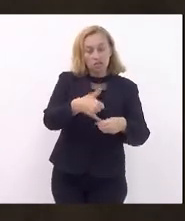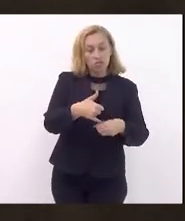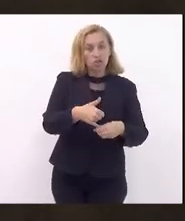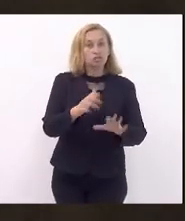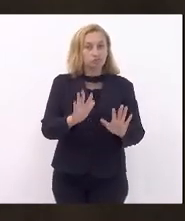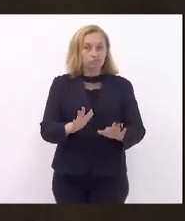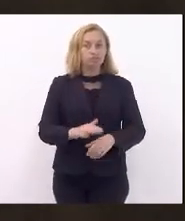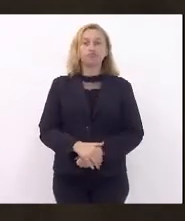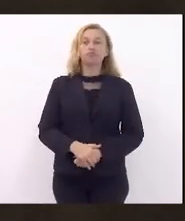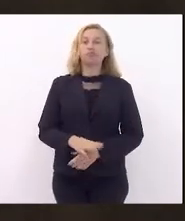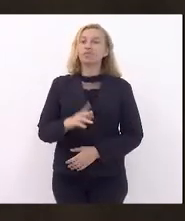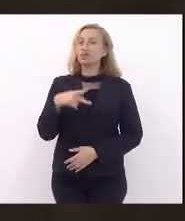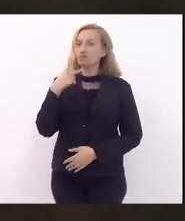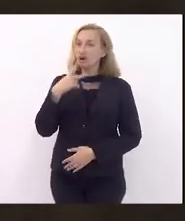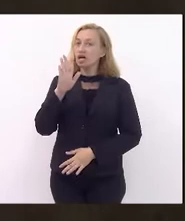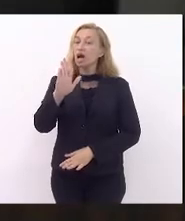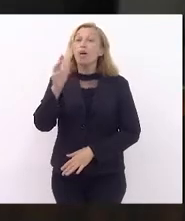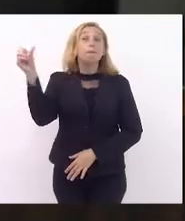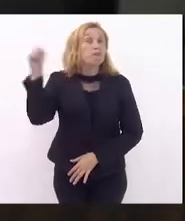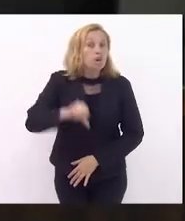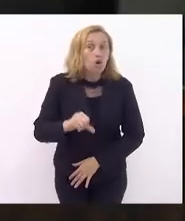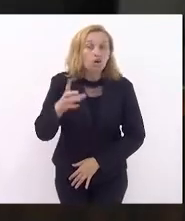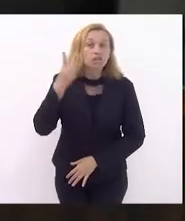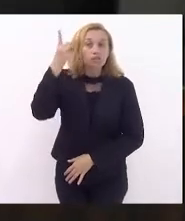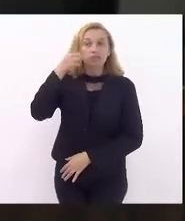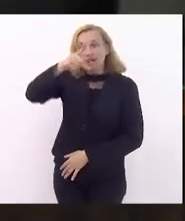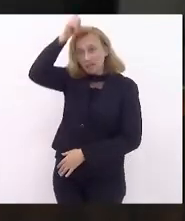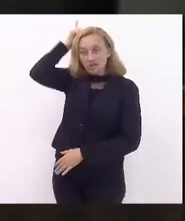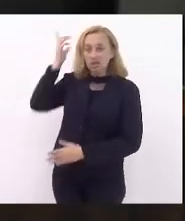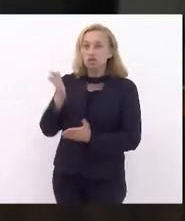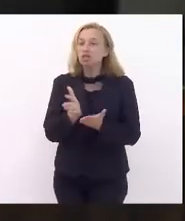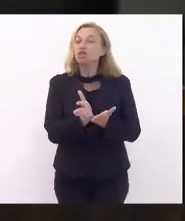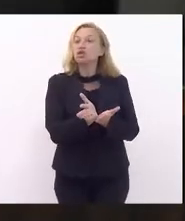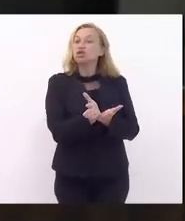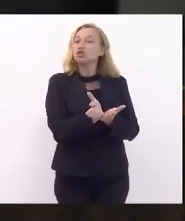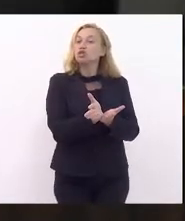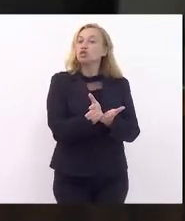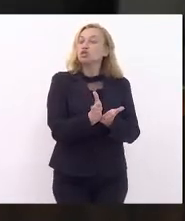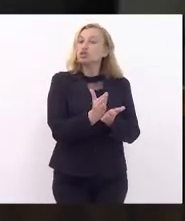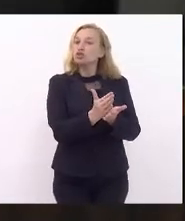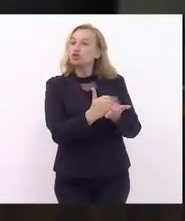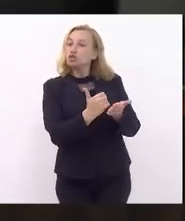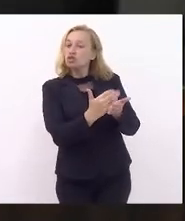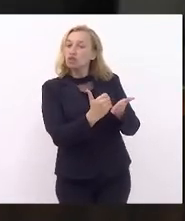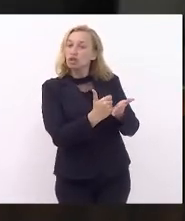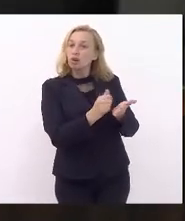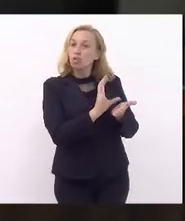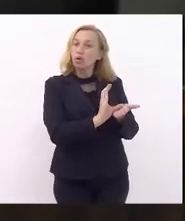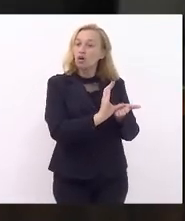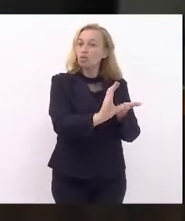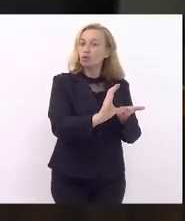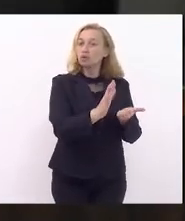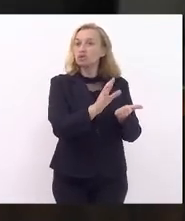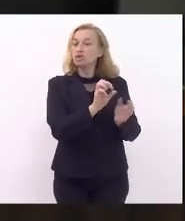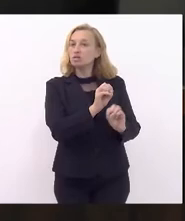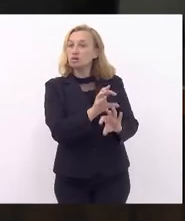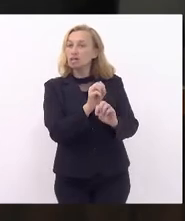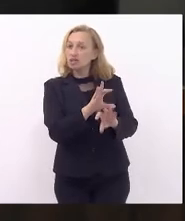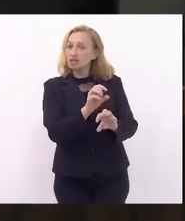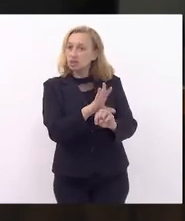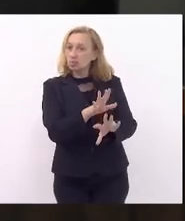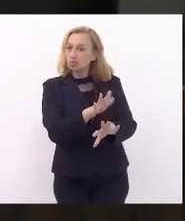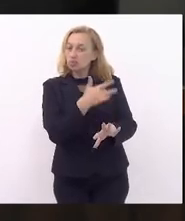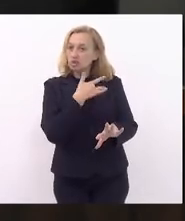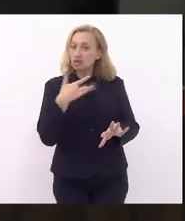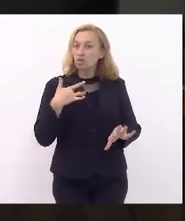láteria, obrigado. Não, é pior, deputado Luiz, porque tira o recurso da saúde e da educação para subsidiar o combustível. é muito